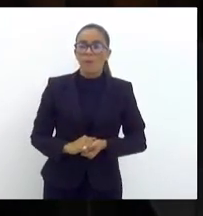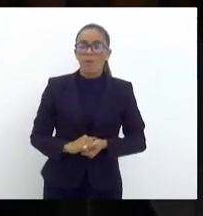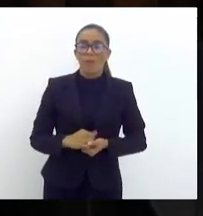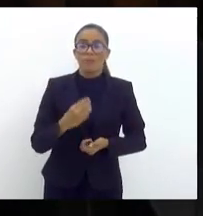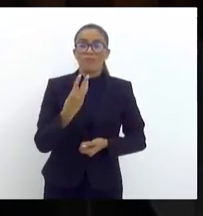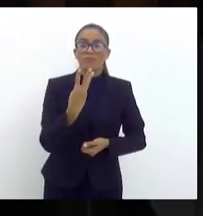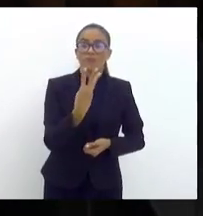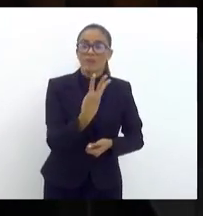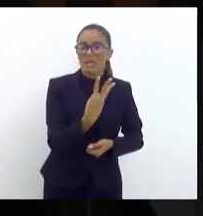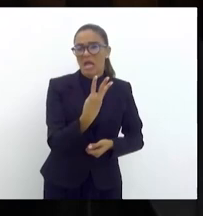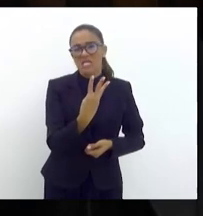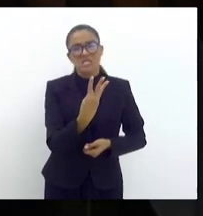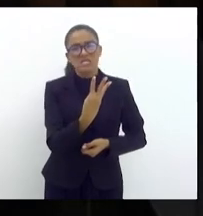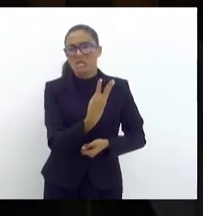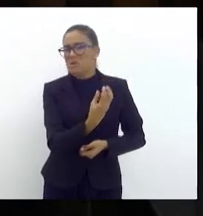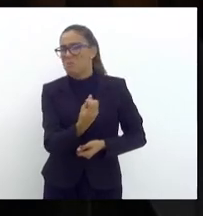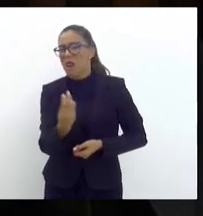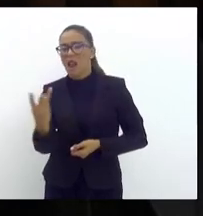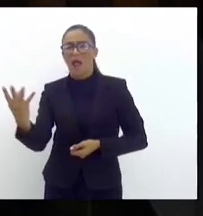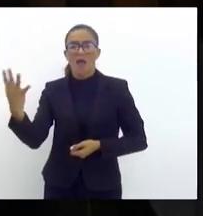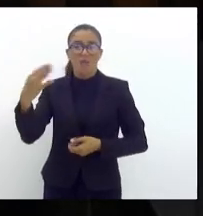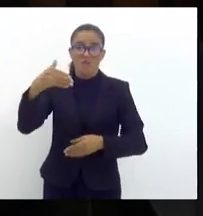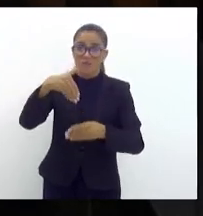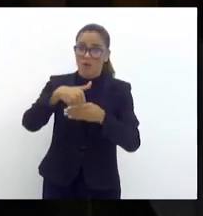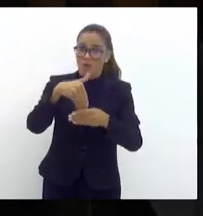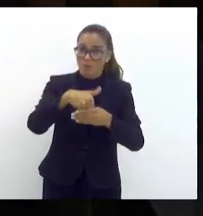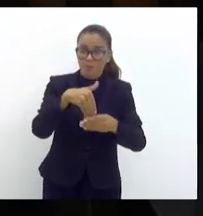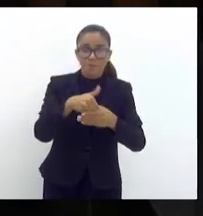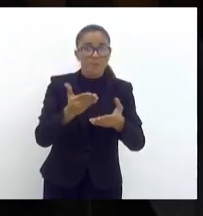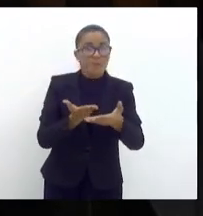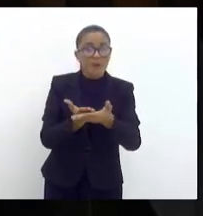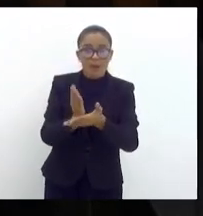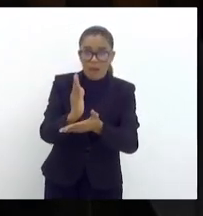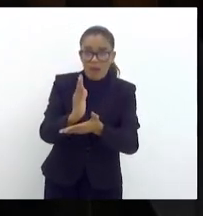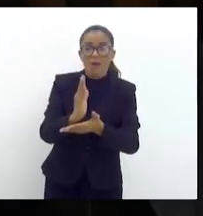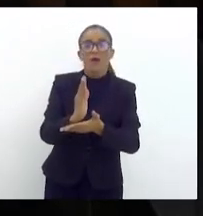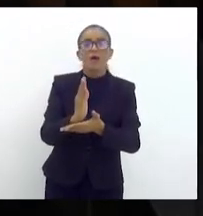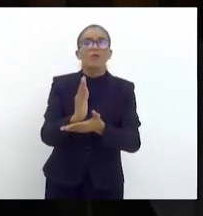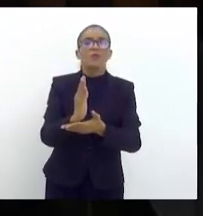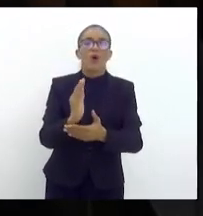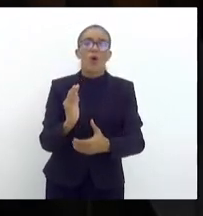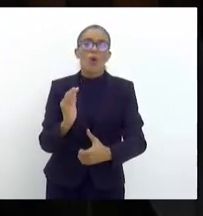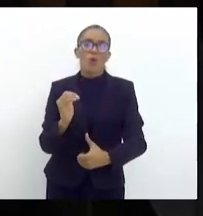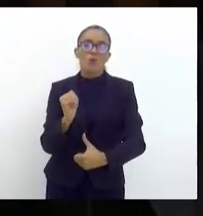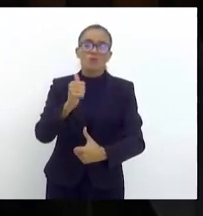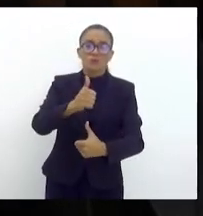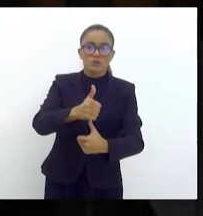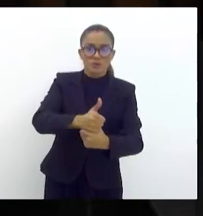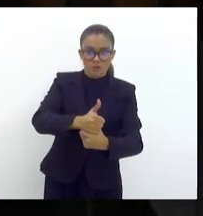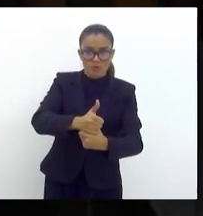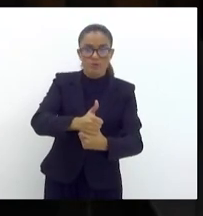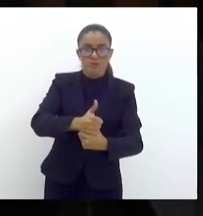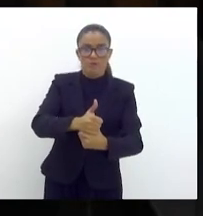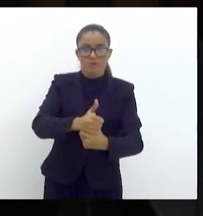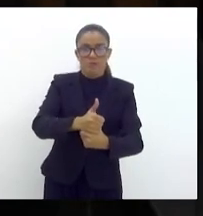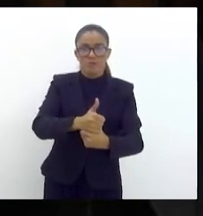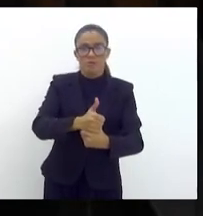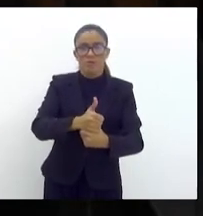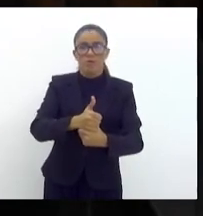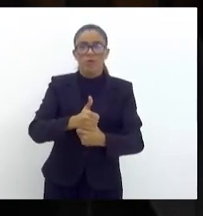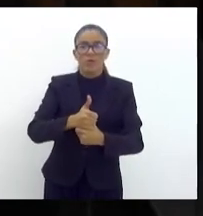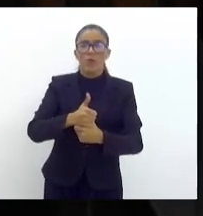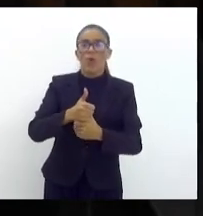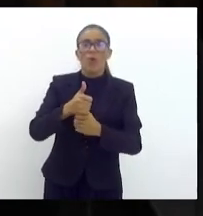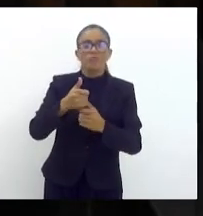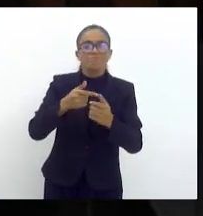trezentos e tantos votos, aprovou o substitutivo do marco